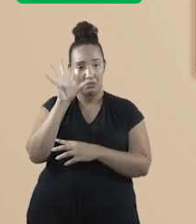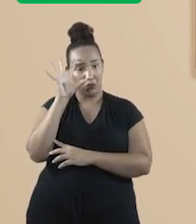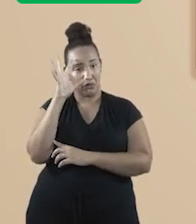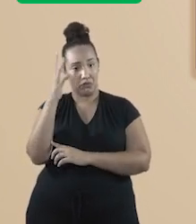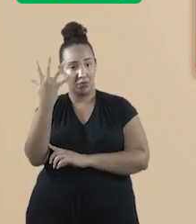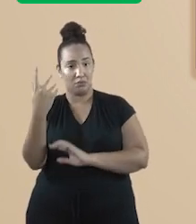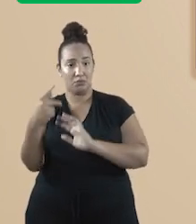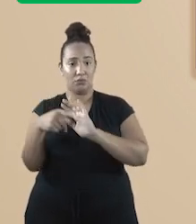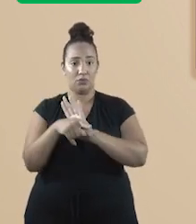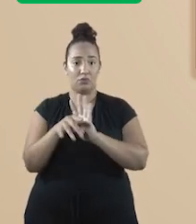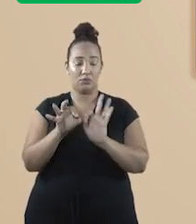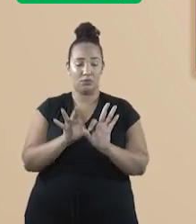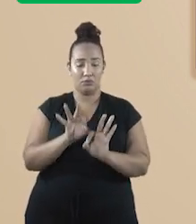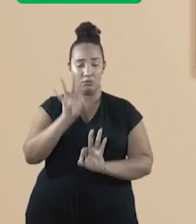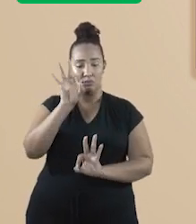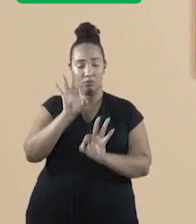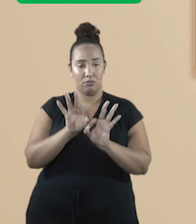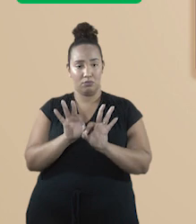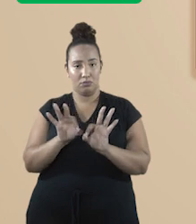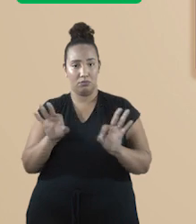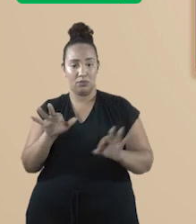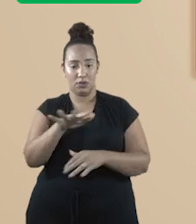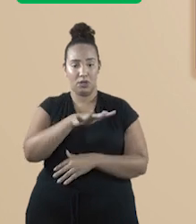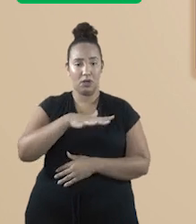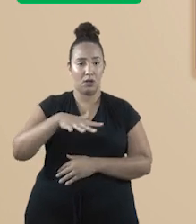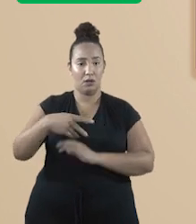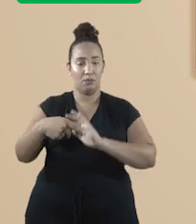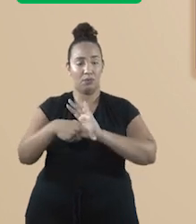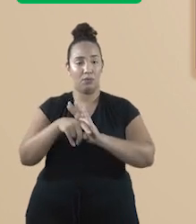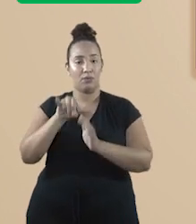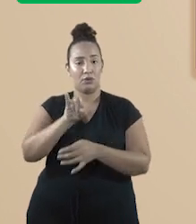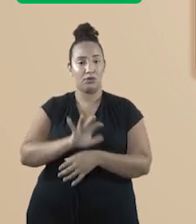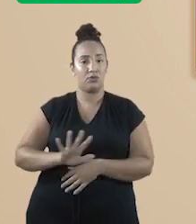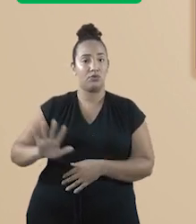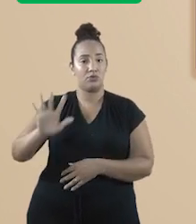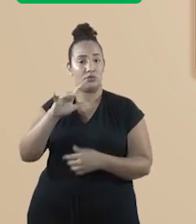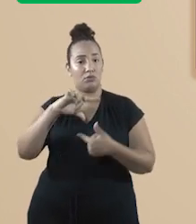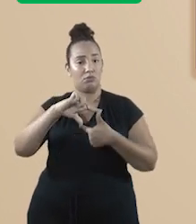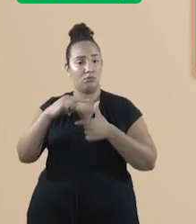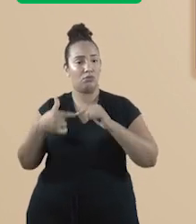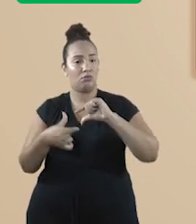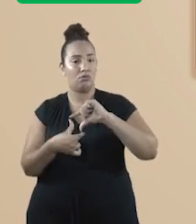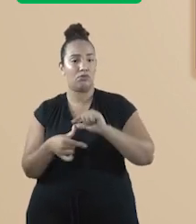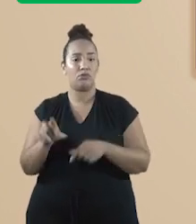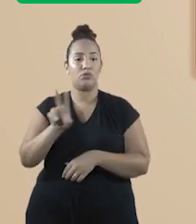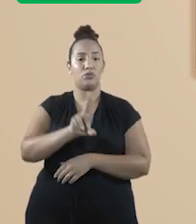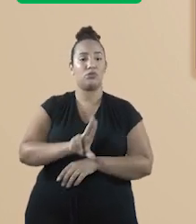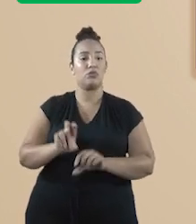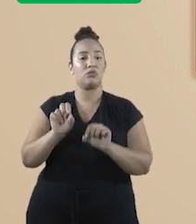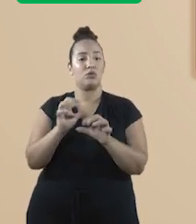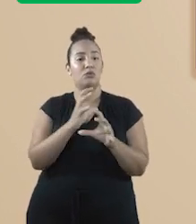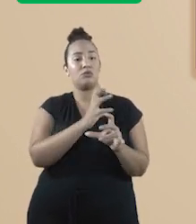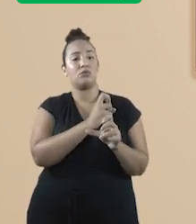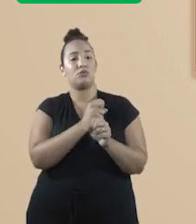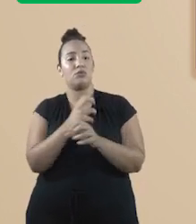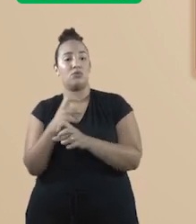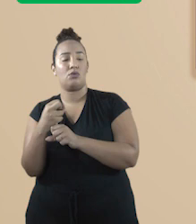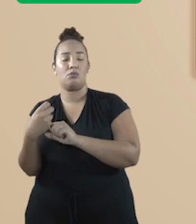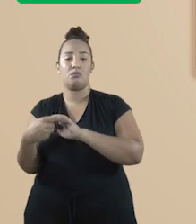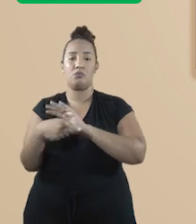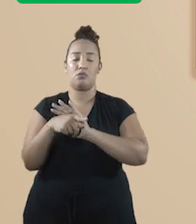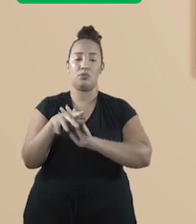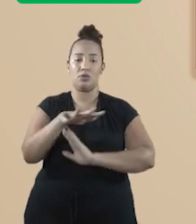medidas de área de figuras geométricas utilizando expressões de cálculo de área,